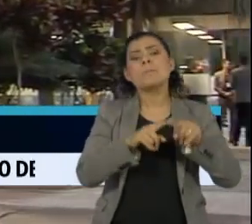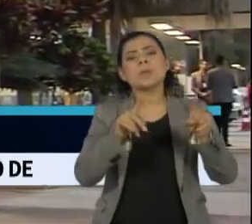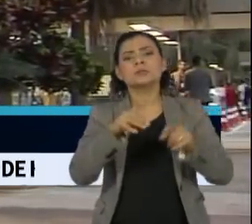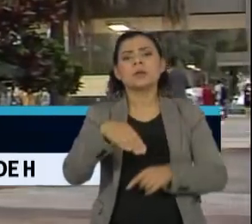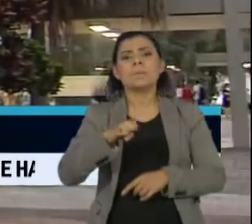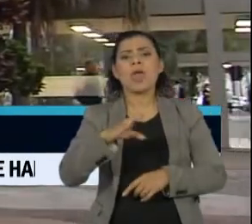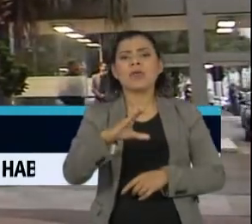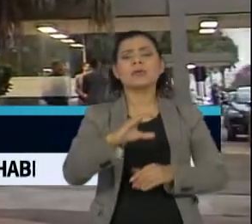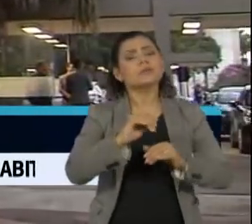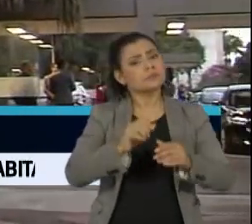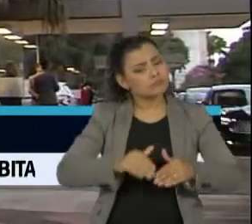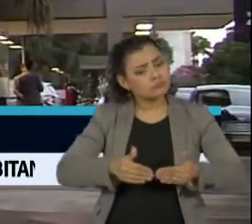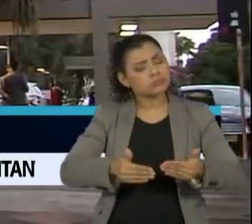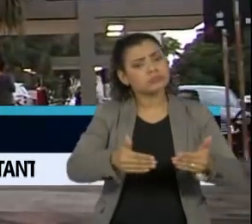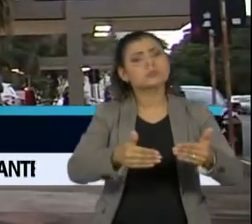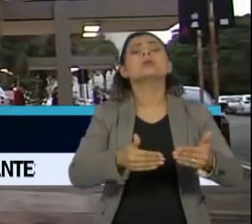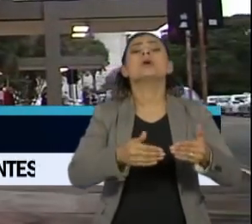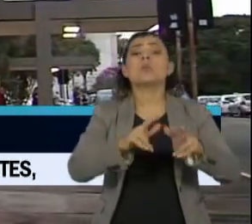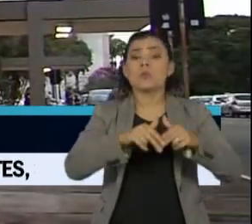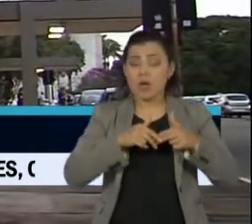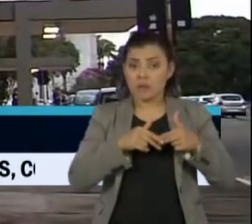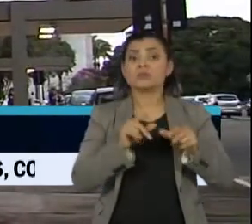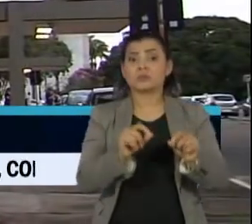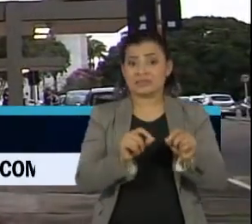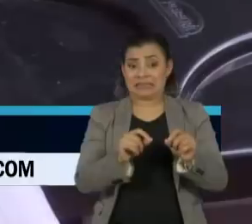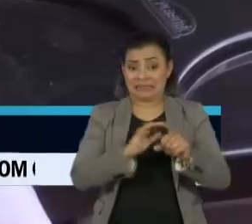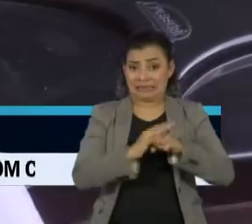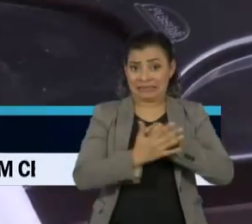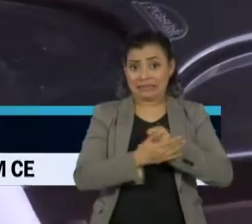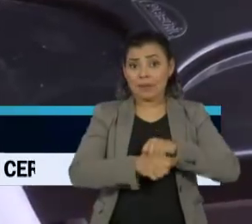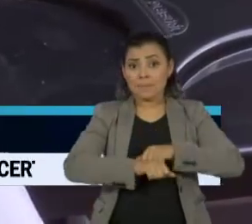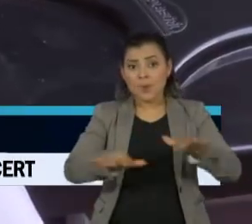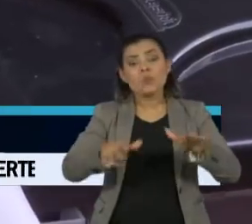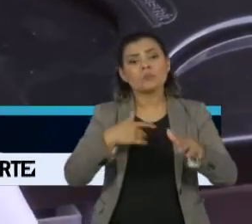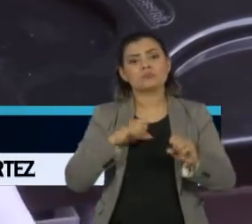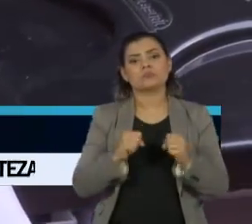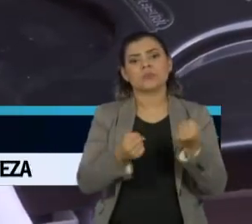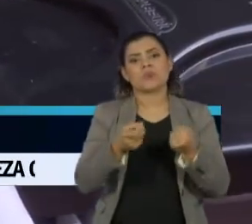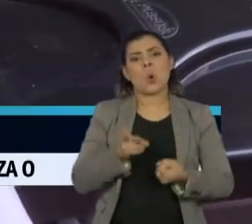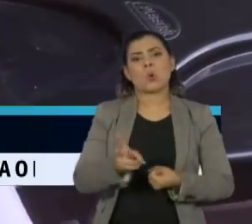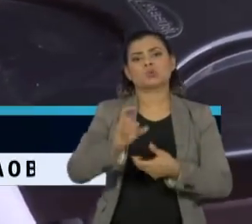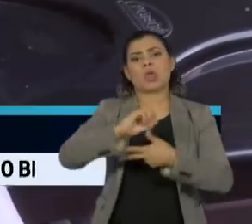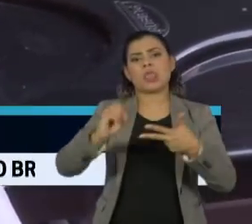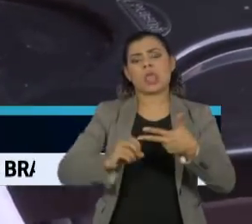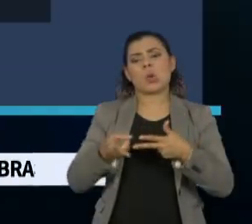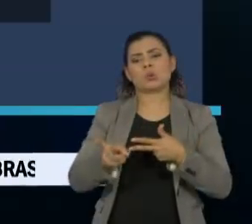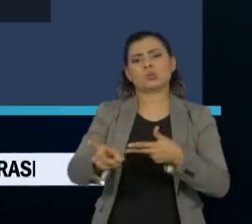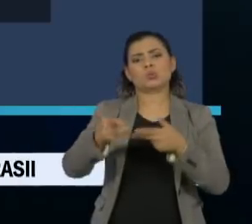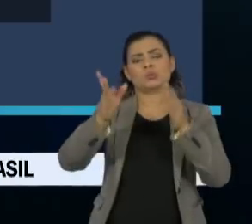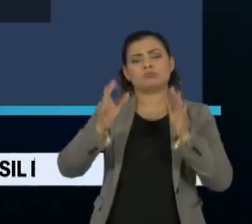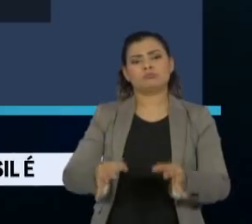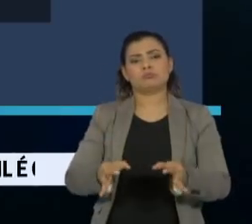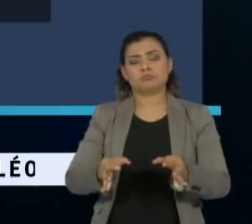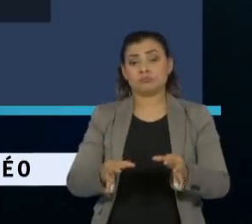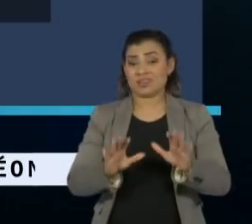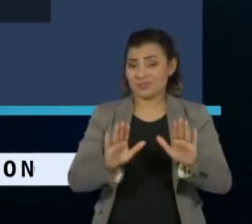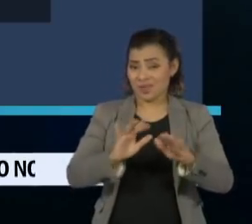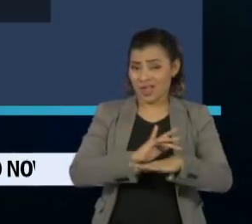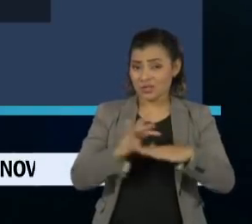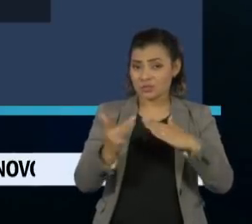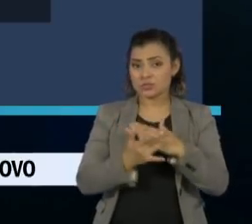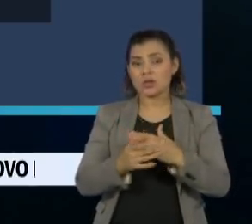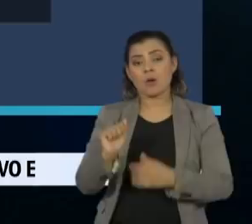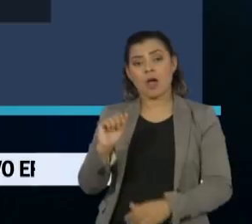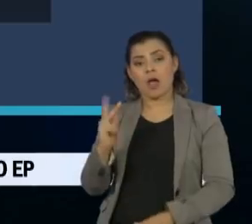o início dos casos da Covid-19 aqui no Brasil, defendeu a manutenção da data do Enem de 2020. Pelas redes sociais, o